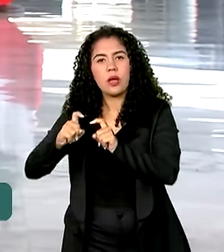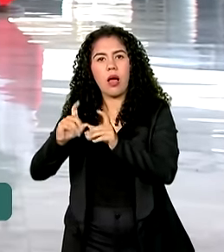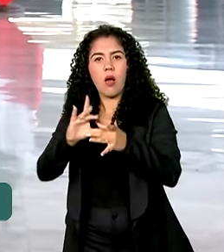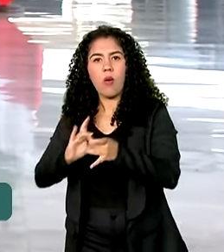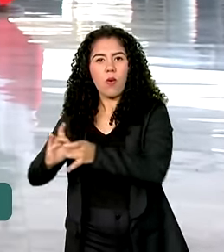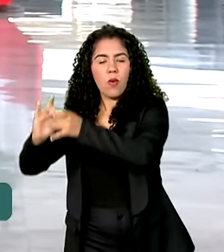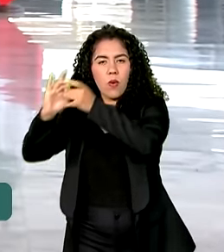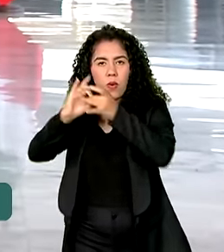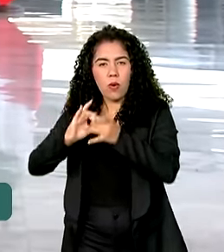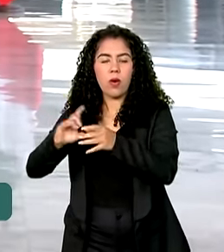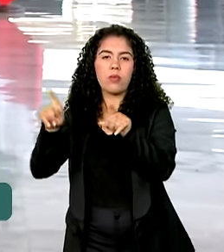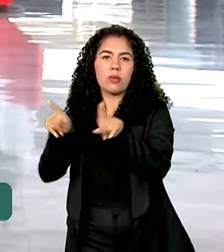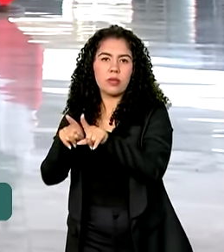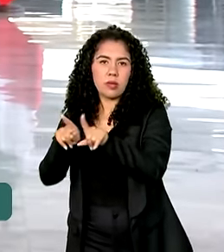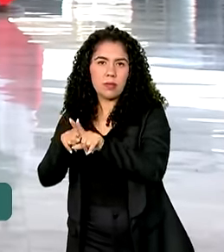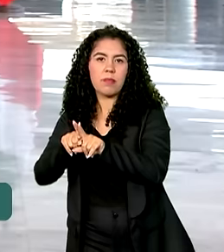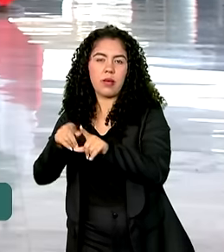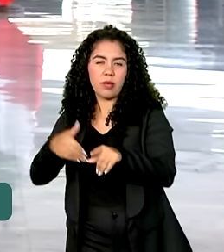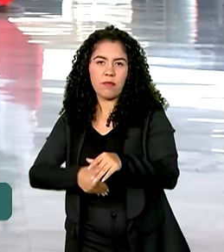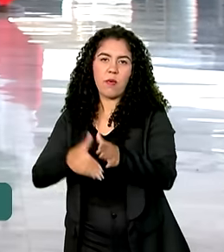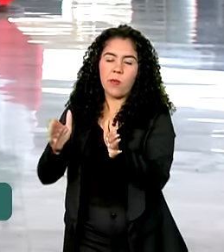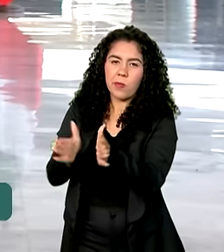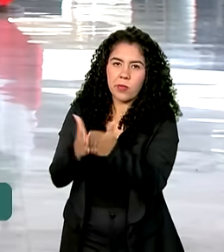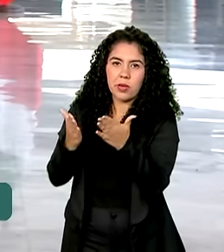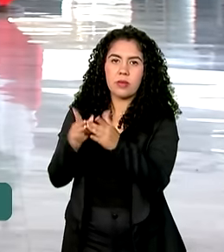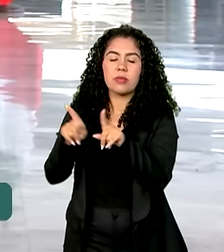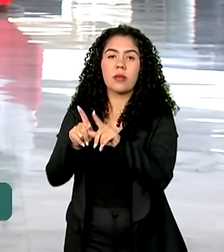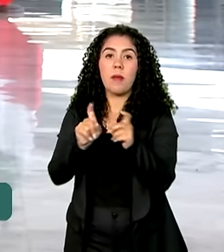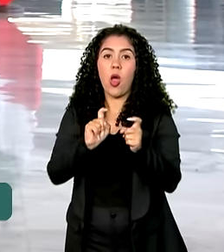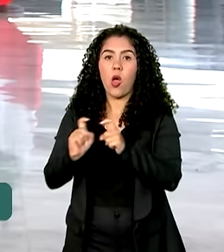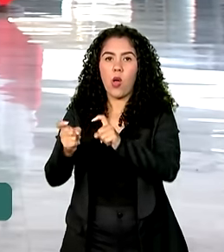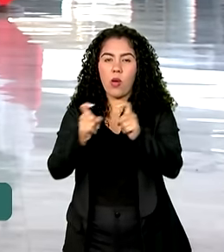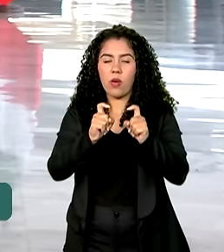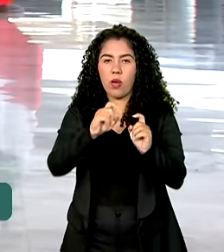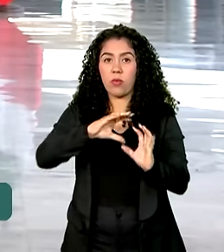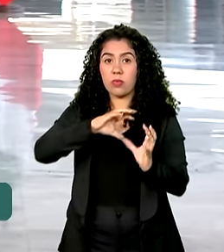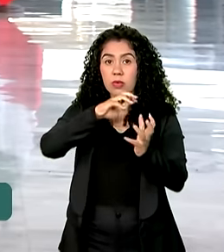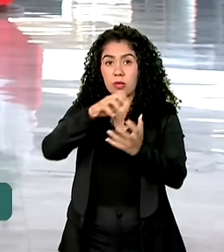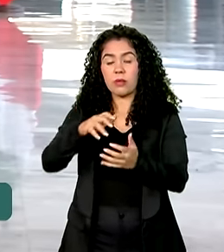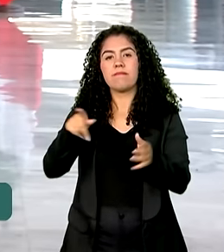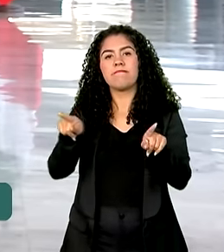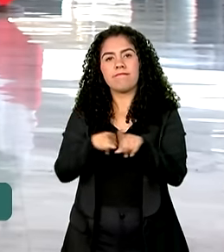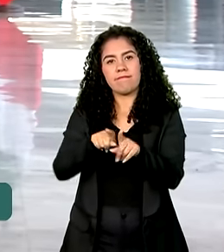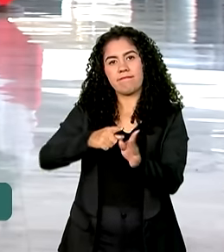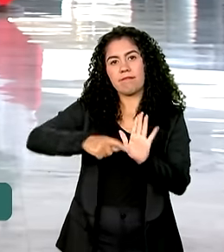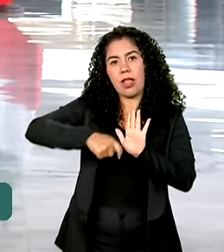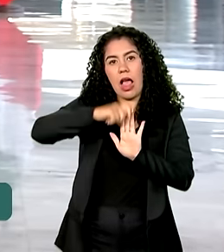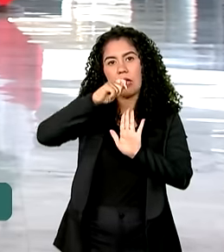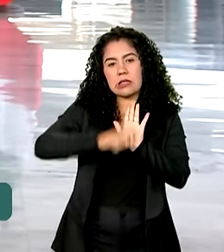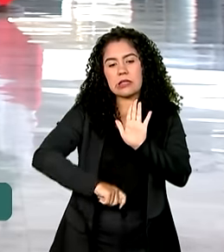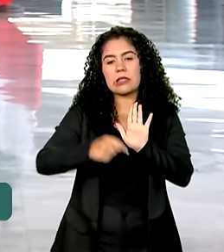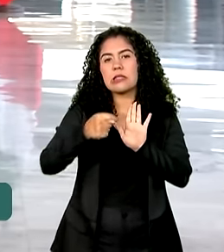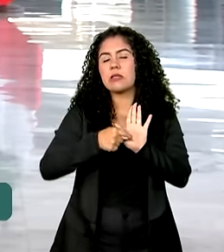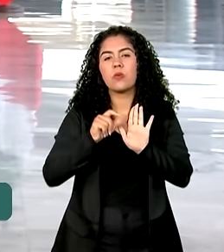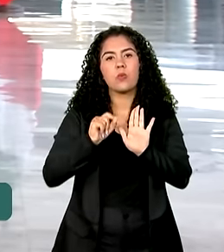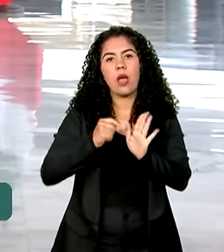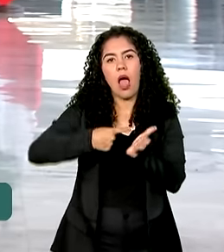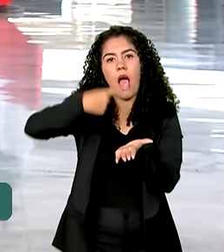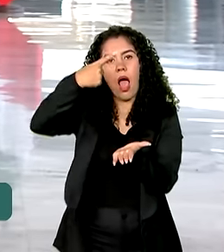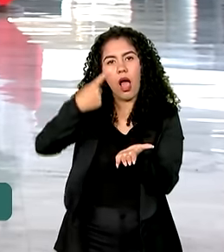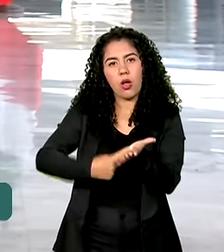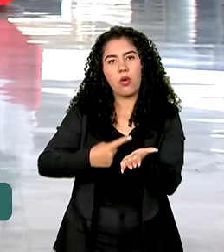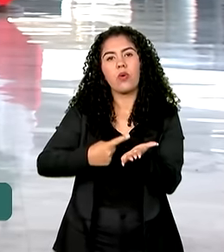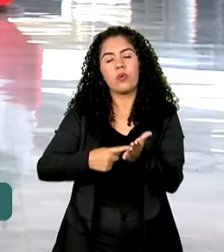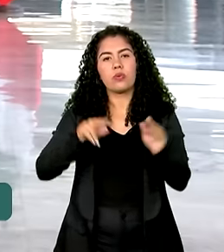das instituições de governança global. Ainda durante a visita, os dois devem assinar um acordo sobre carteiras de habilitação